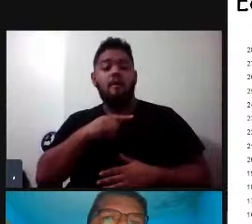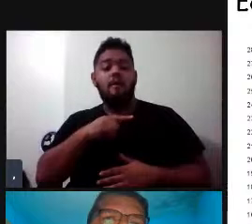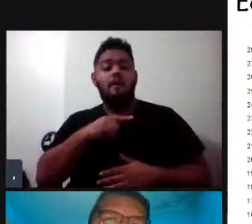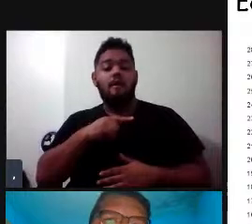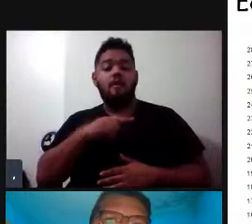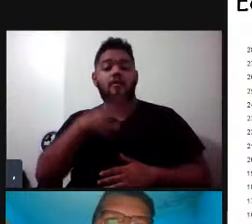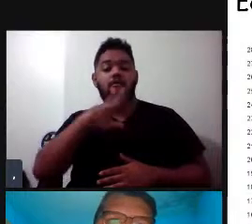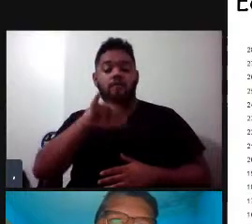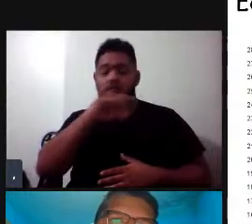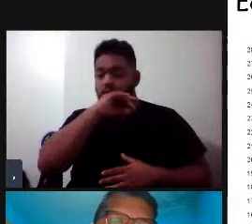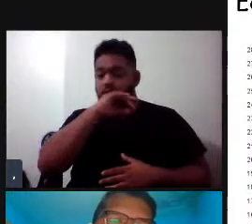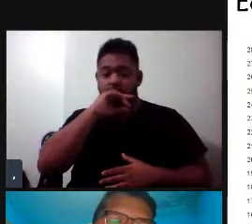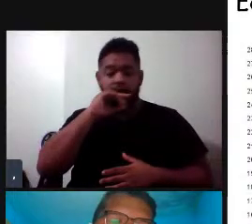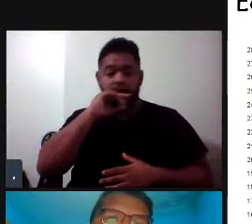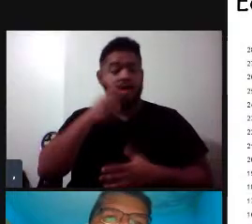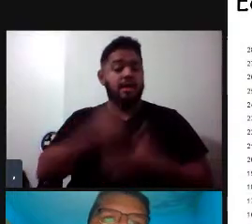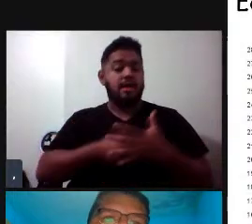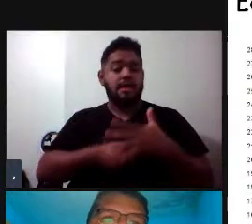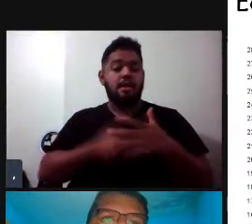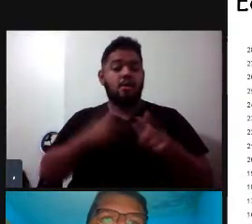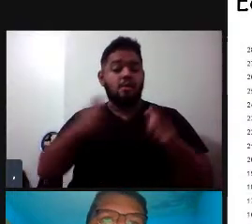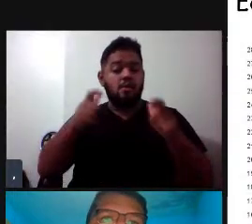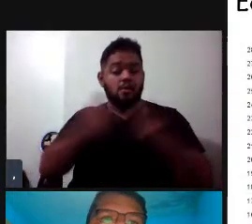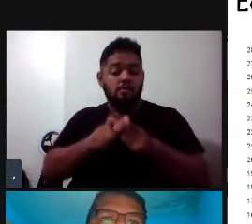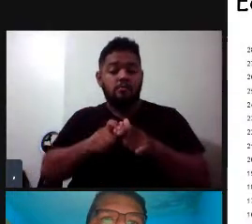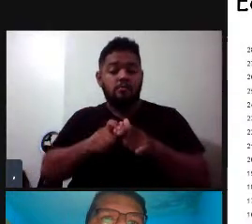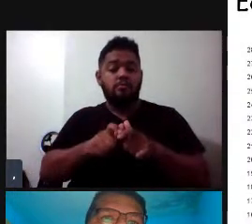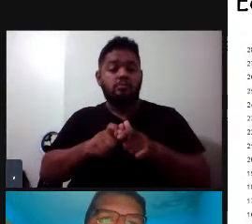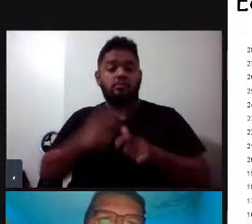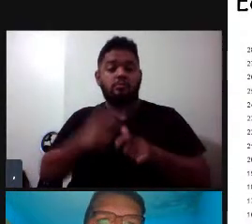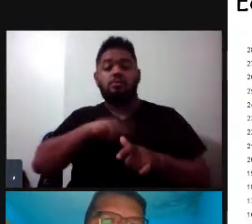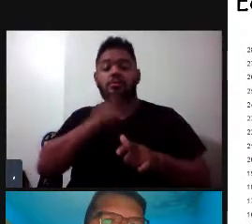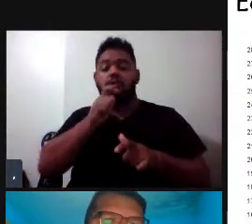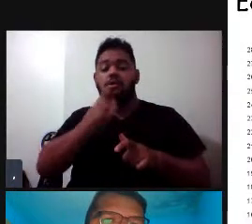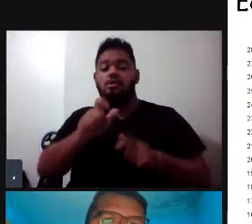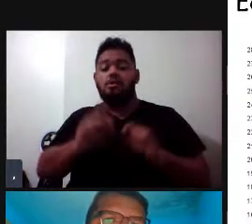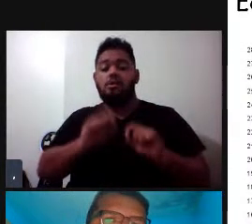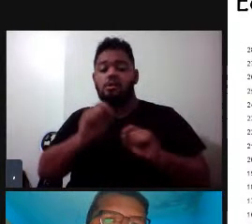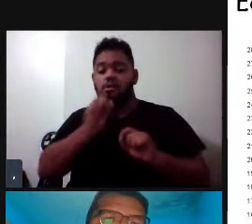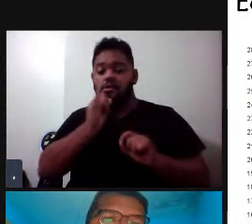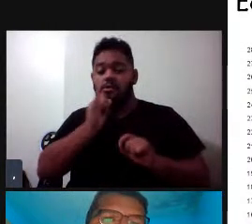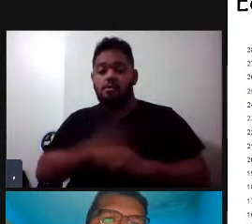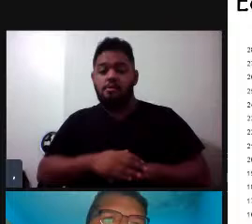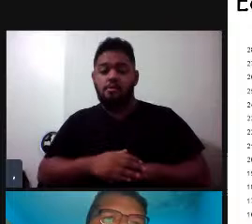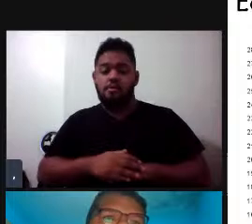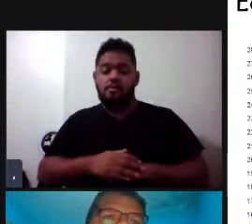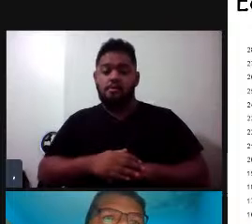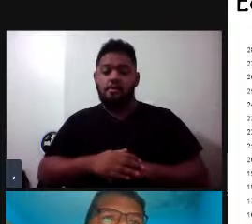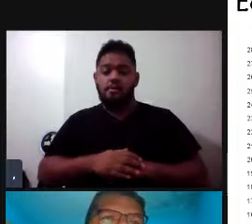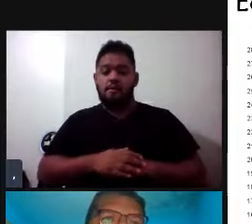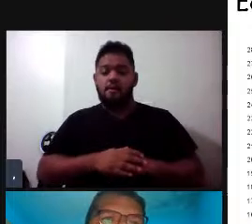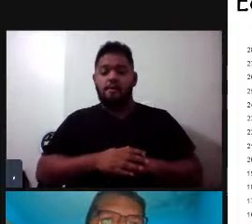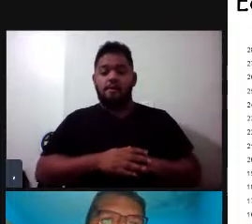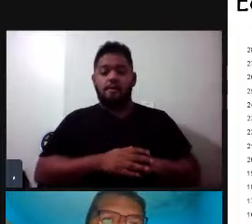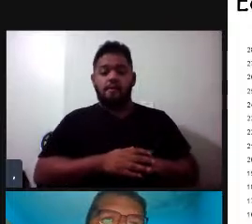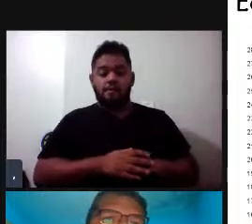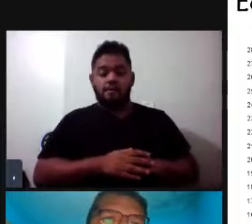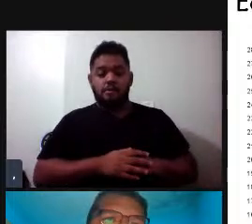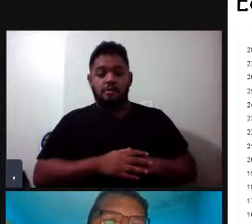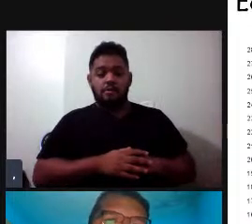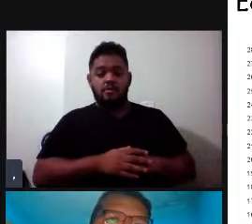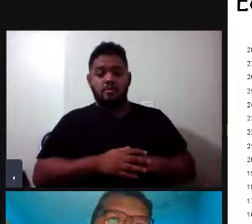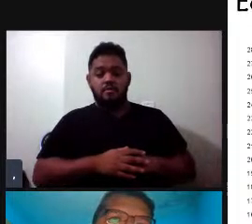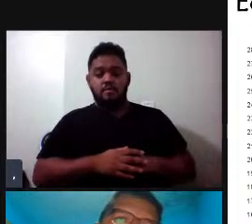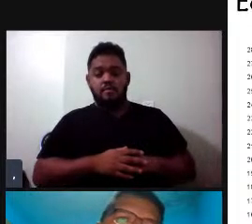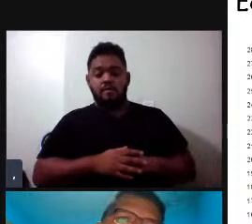diminuir, e chama que a gente... forma o que a gente chama de um buzz, que a gente tem aqui no meio, mais ou menos, tá? Cada clique é